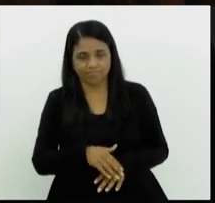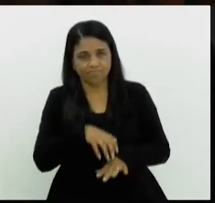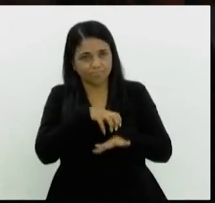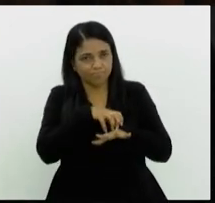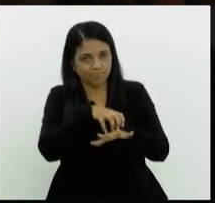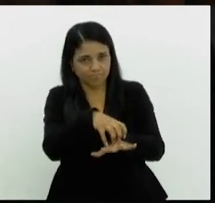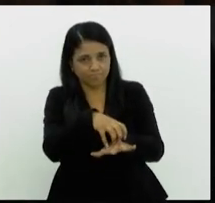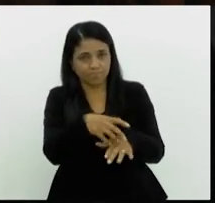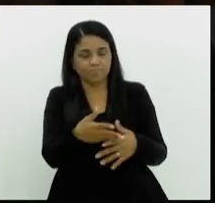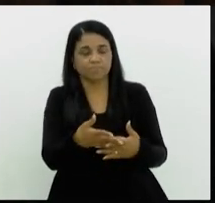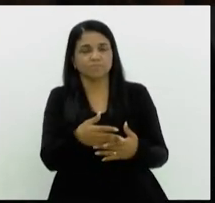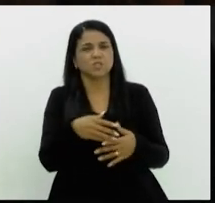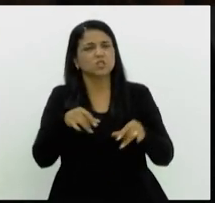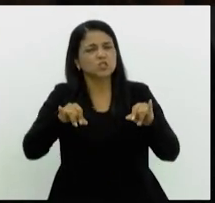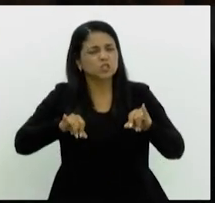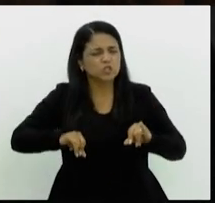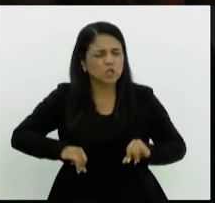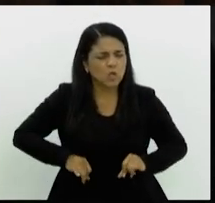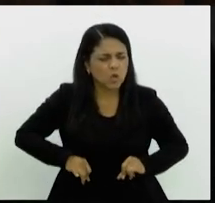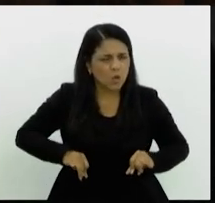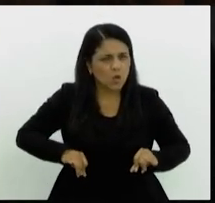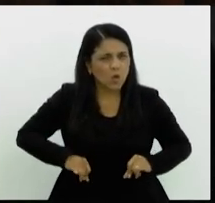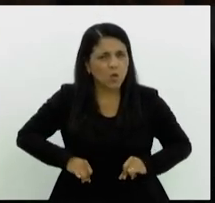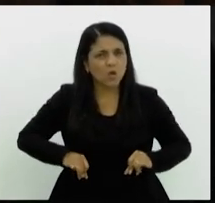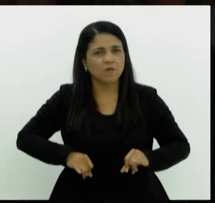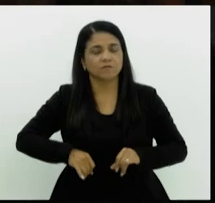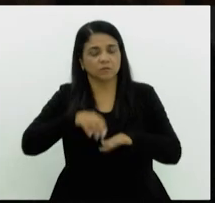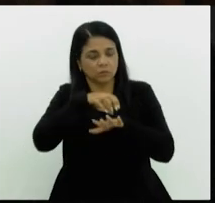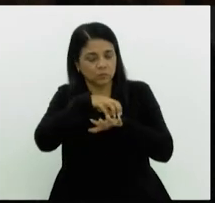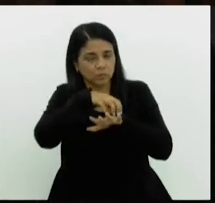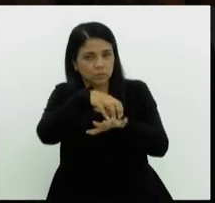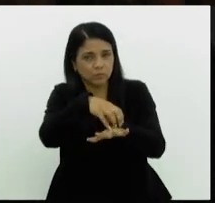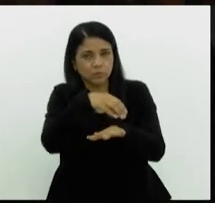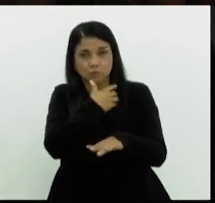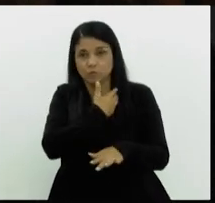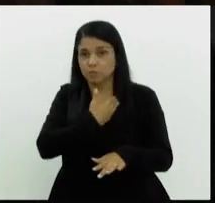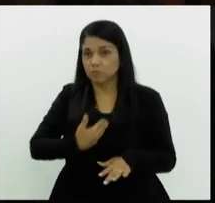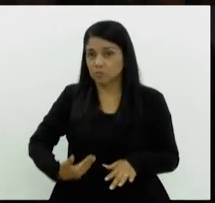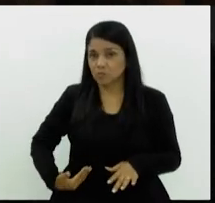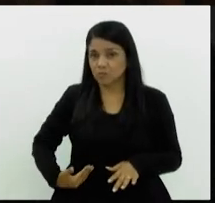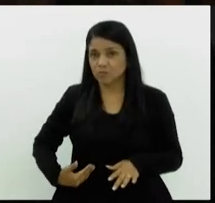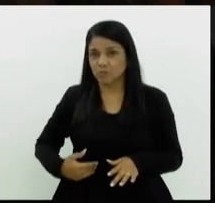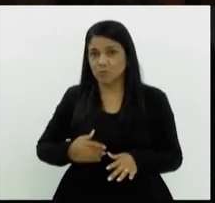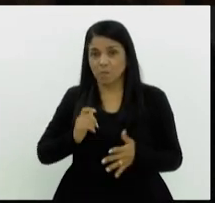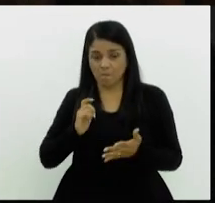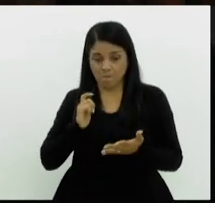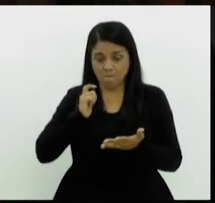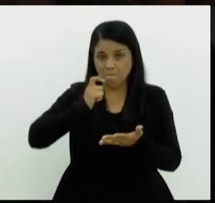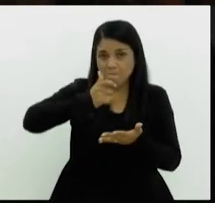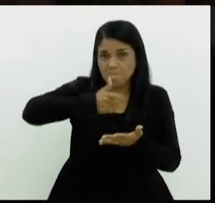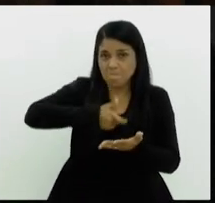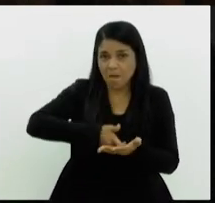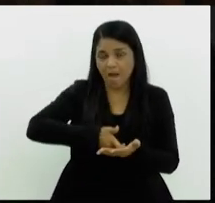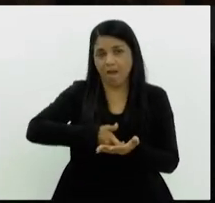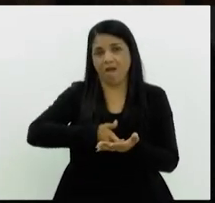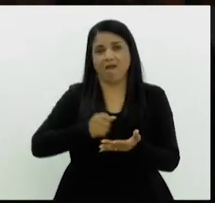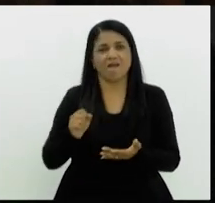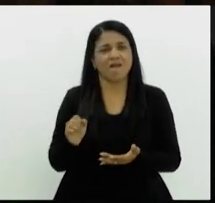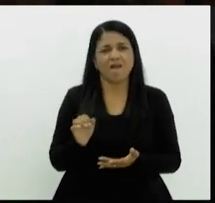sofre muito. Um transporte público onde a passagem é cara.